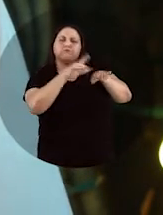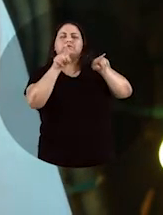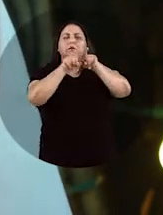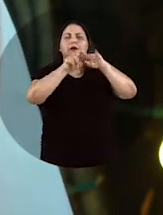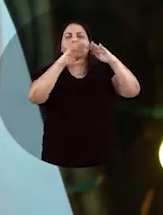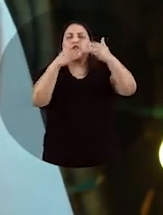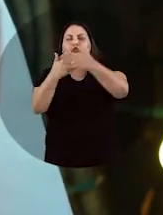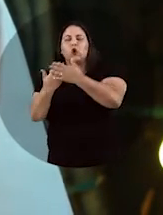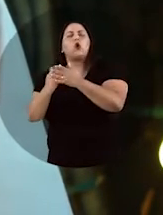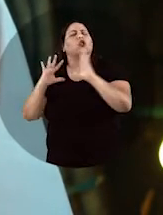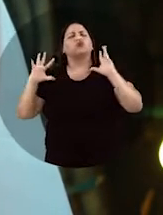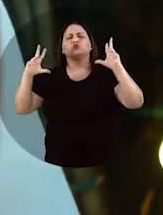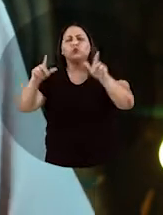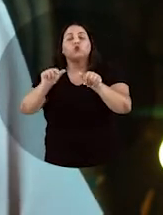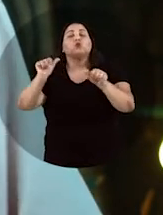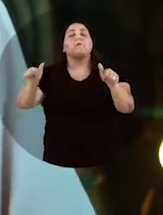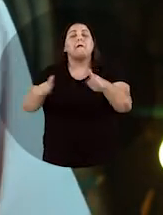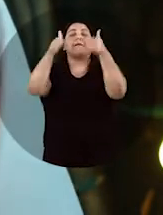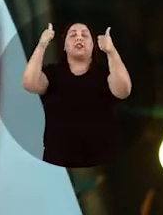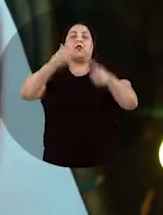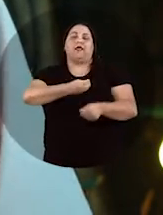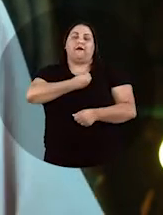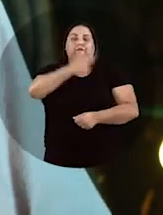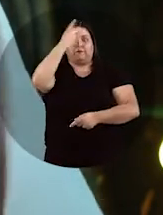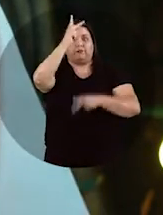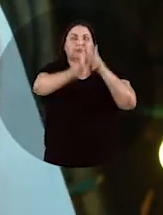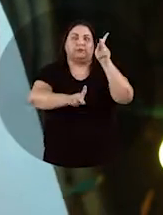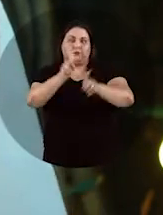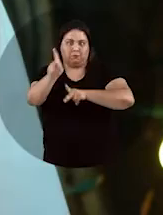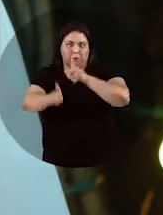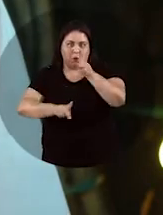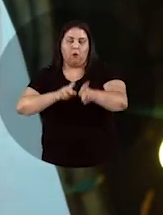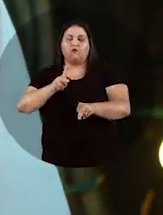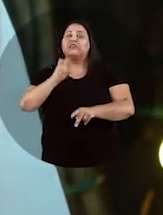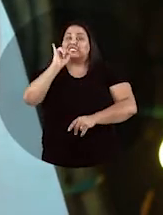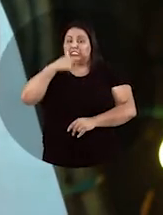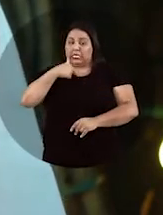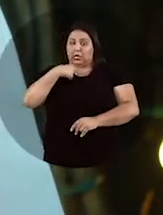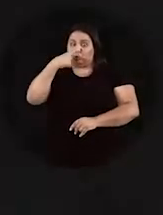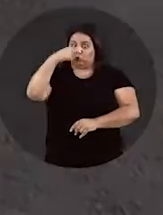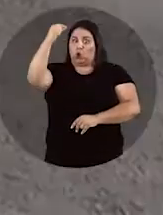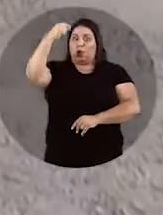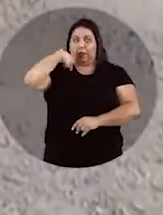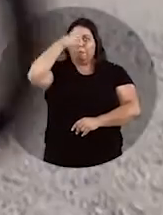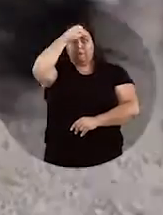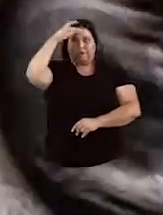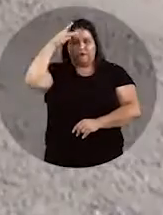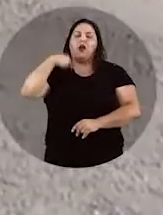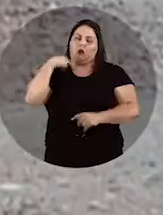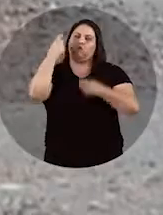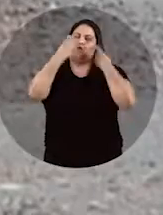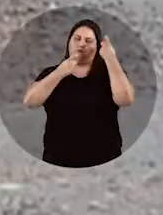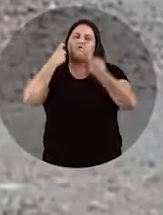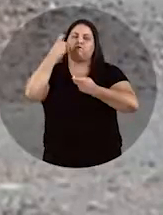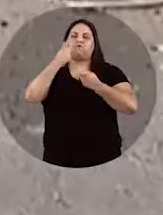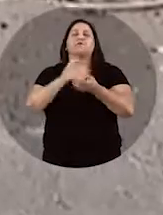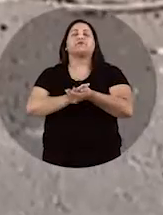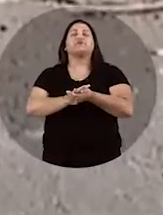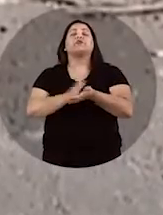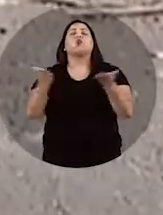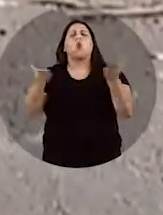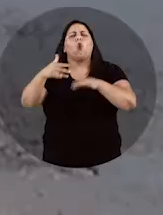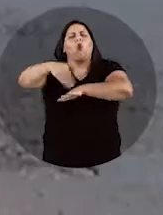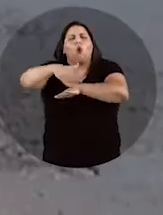a vida das pessoas. Pode ter certeza, se eu for eleito prefeito, estarei com essa preocupação. Hoje, os buracos e a falta de